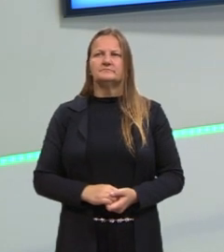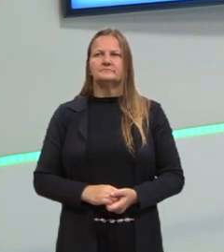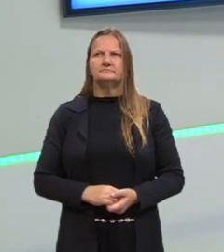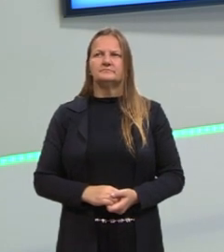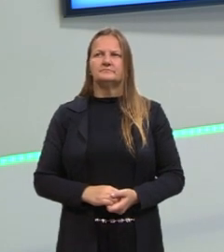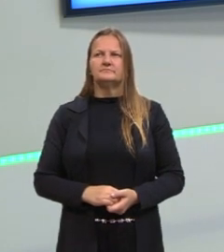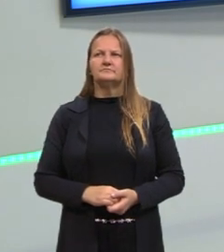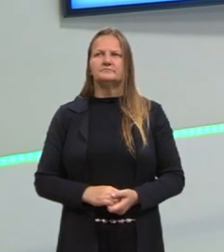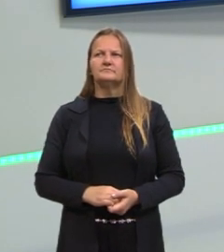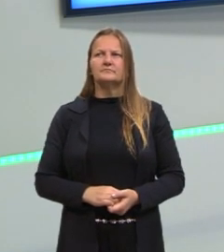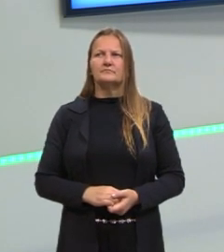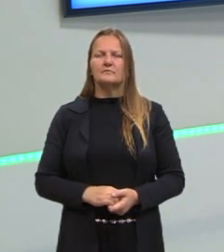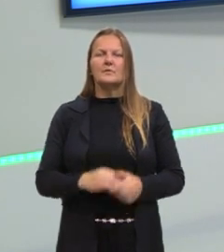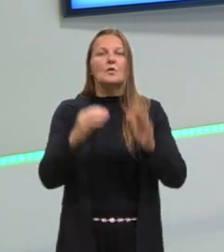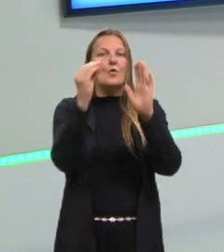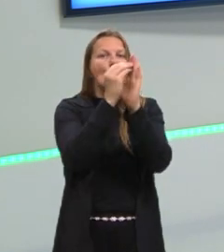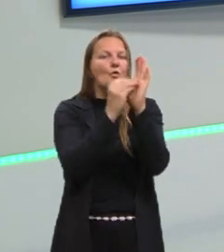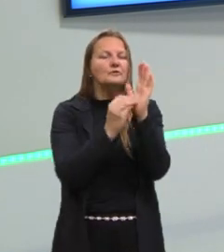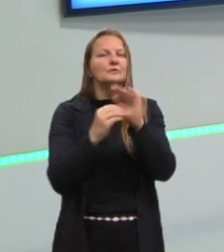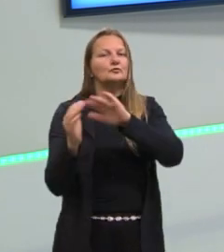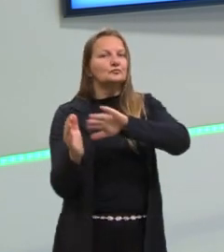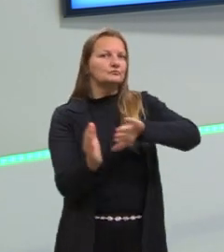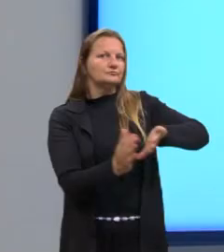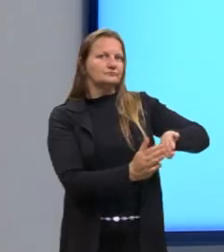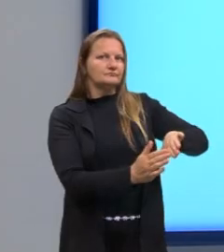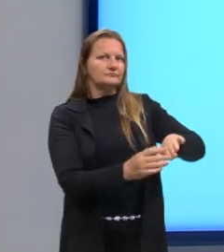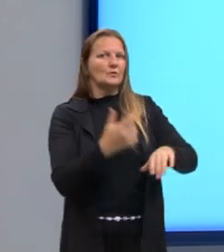Vamos pular para outro assunto, porque é o mix.